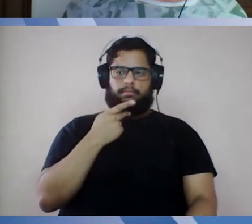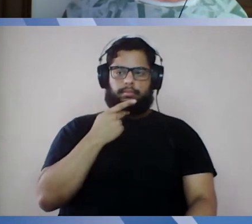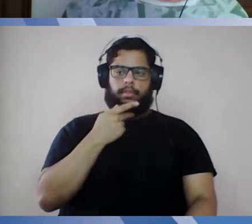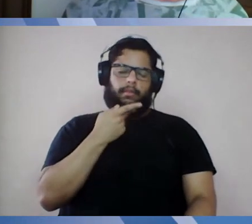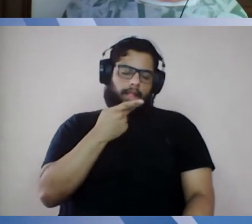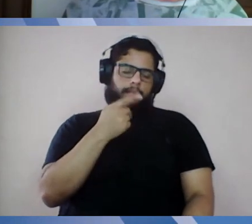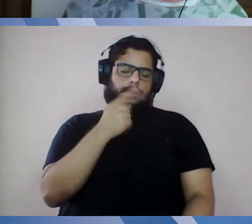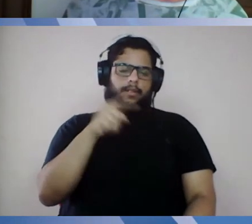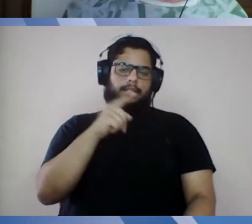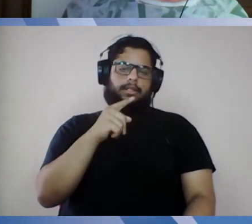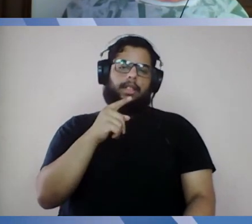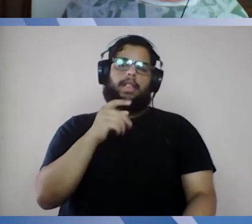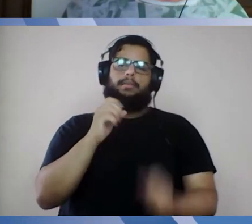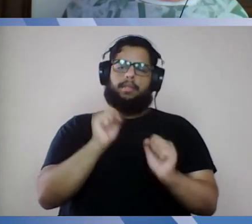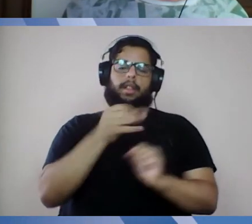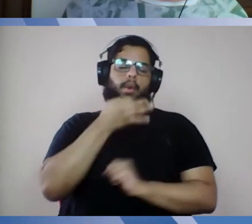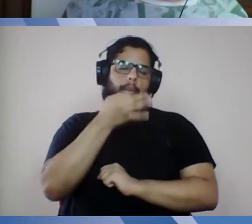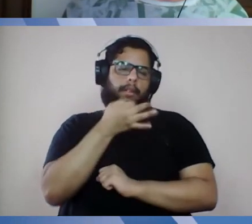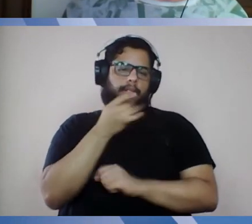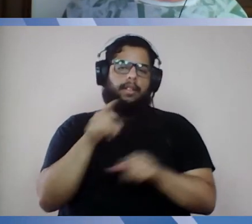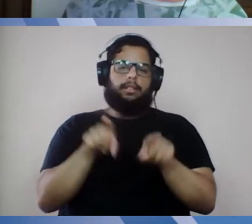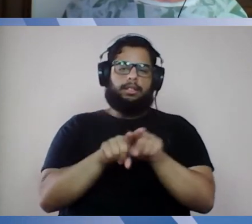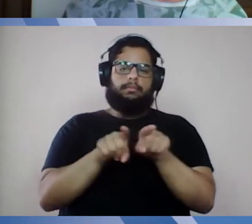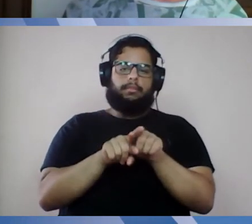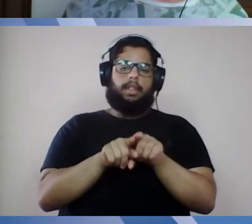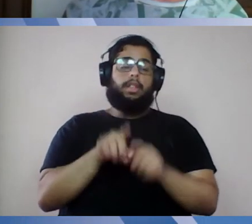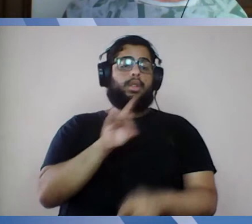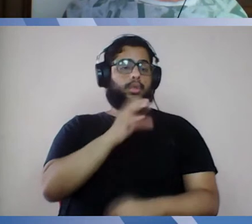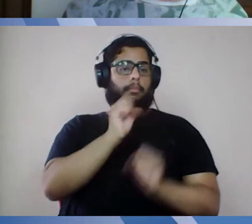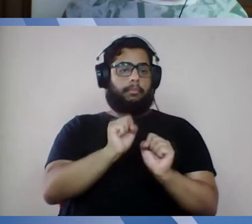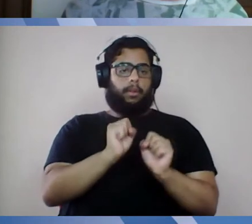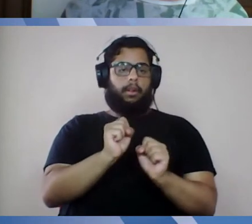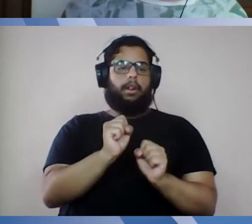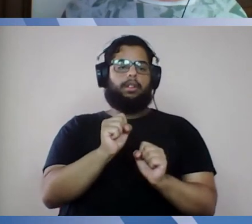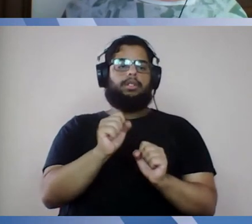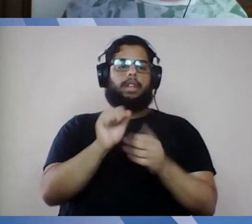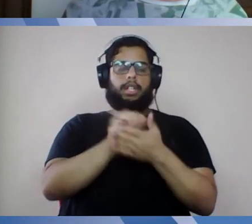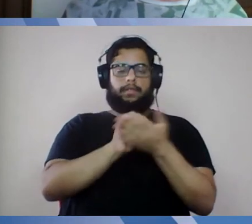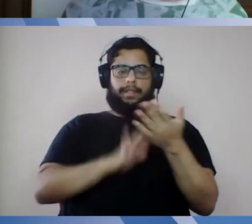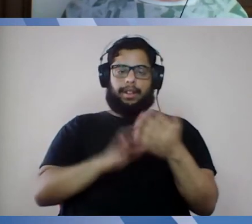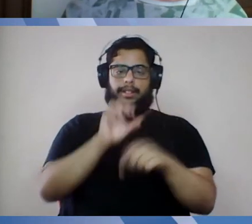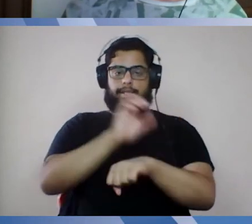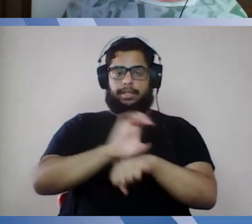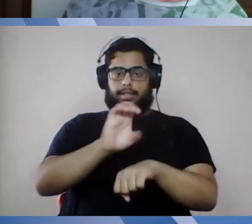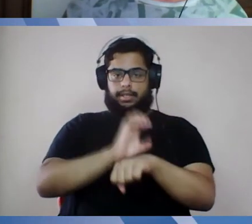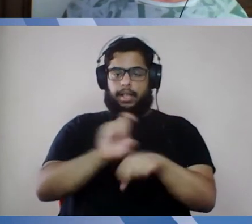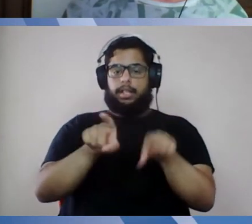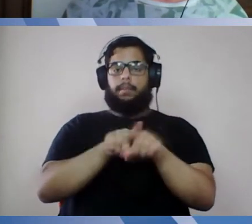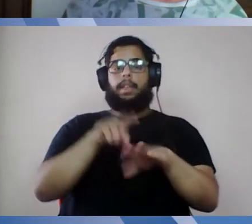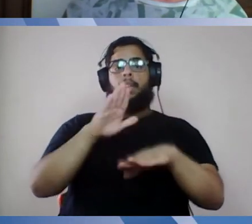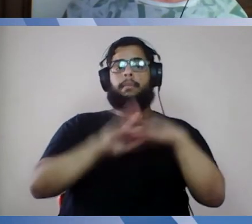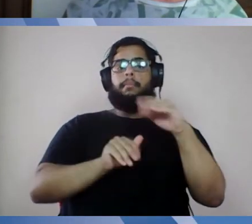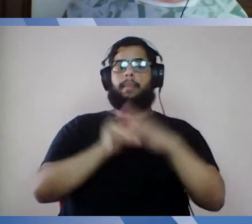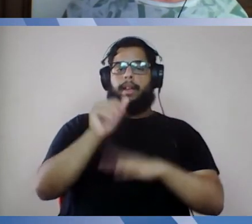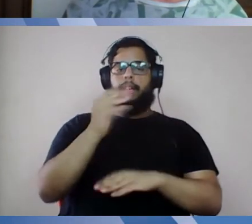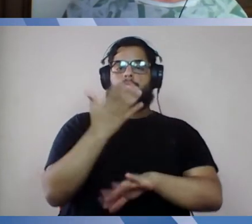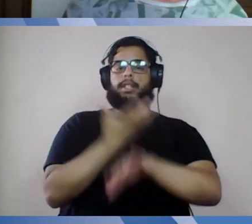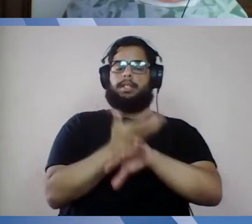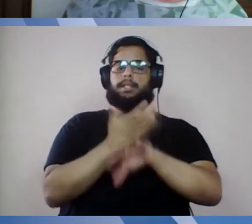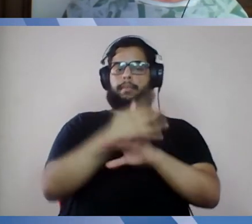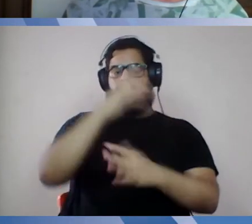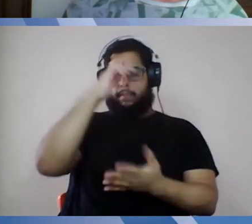espírito e possam comentar, é, só poderão realizar atividades de estágios e práticas de disciplinas